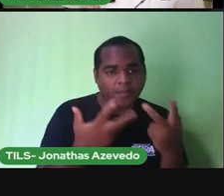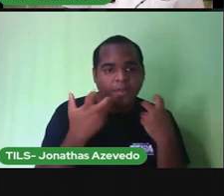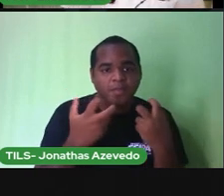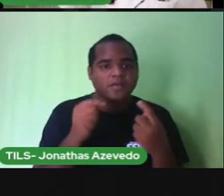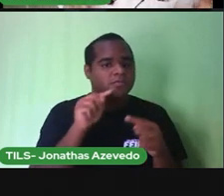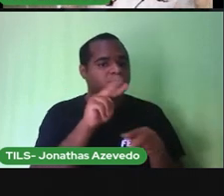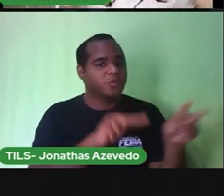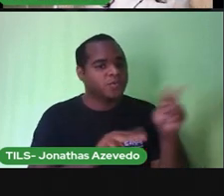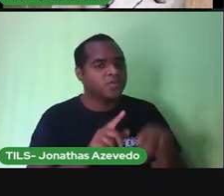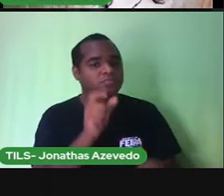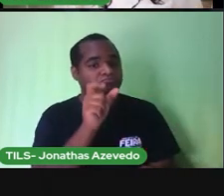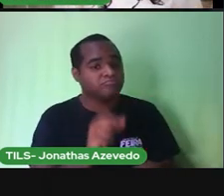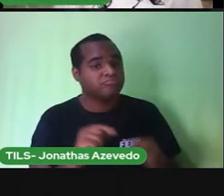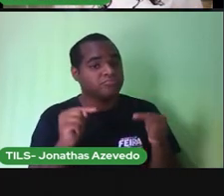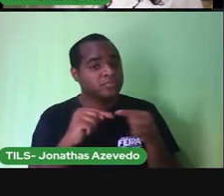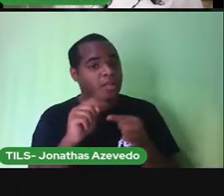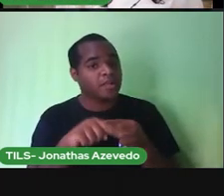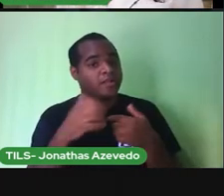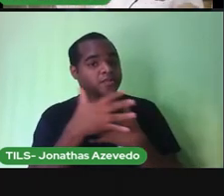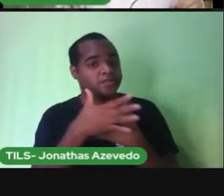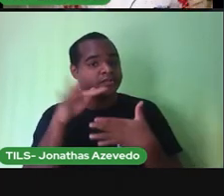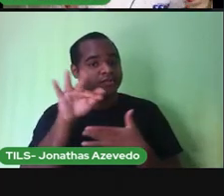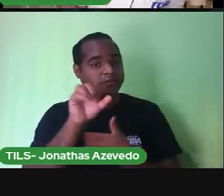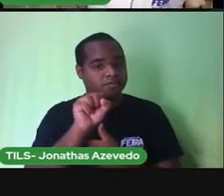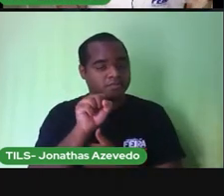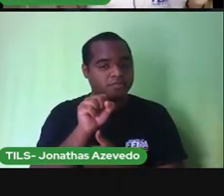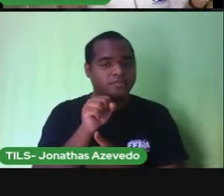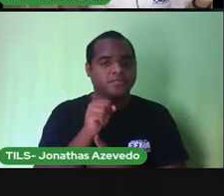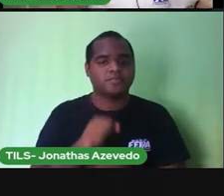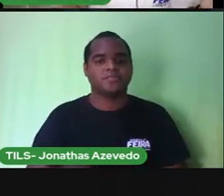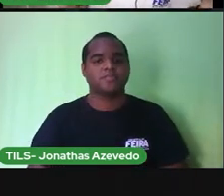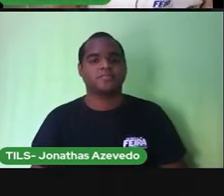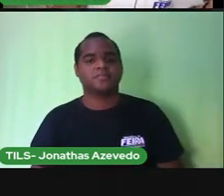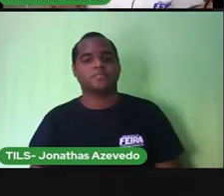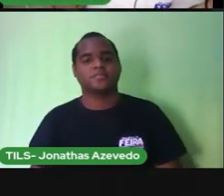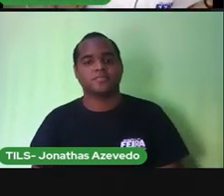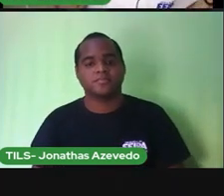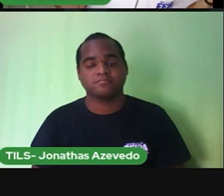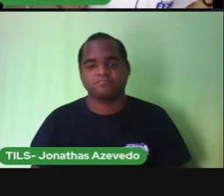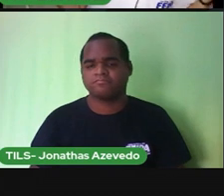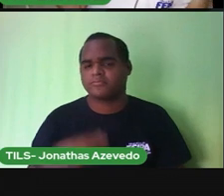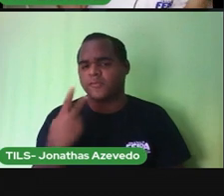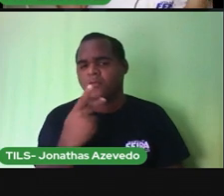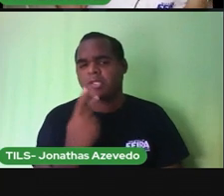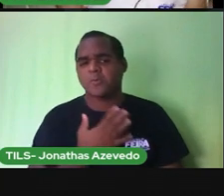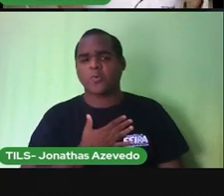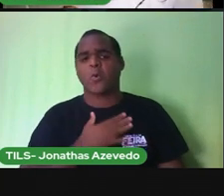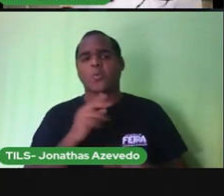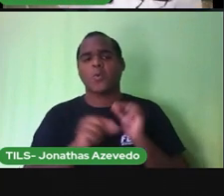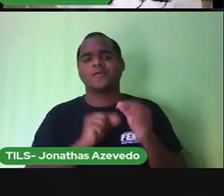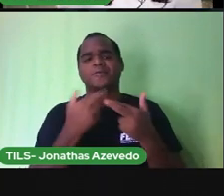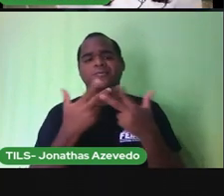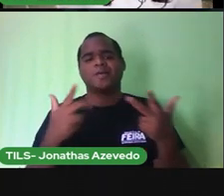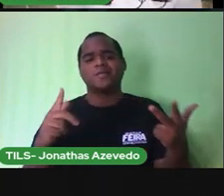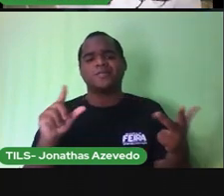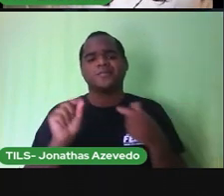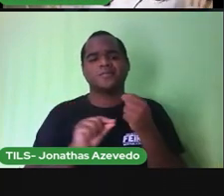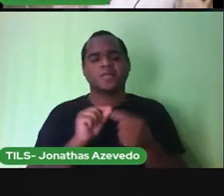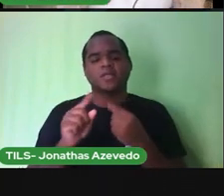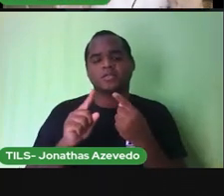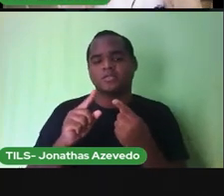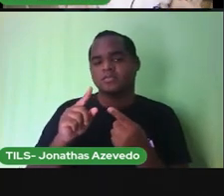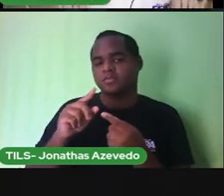características na nossa cidade. E qual é a estação do ano que você mais gosta?